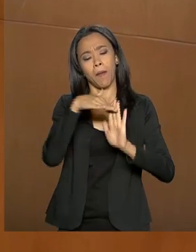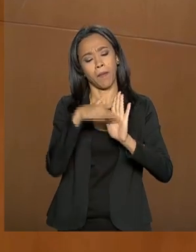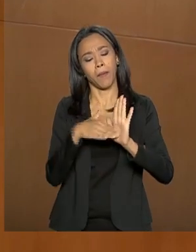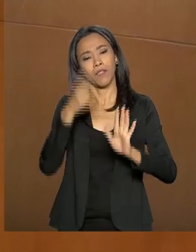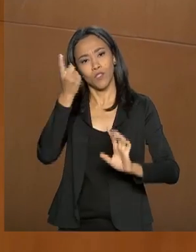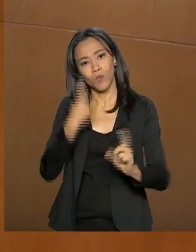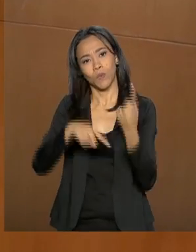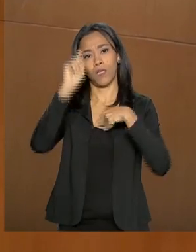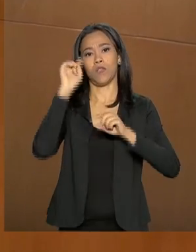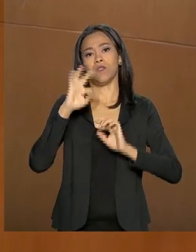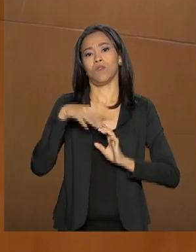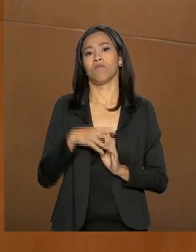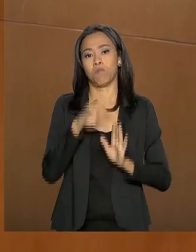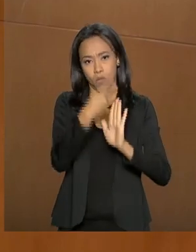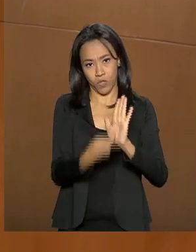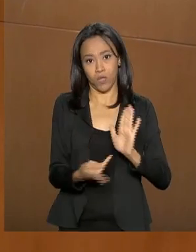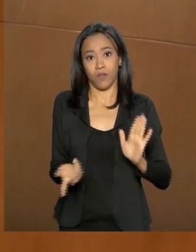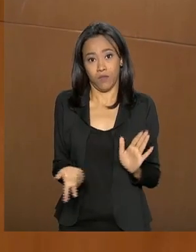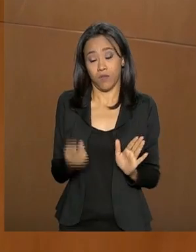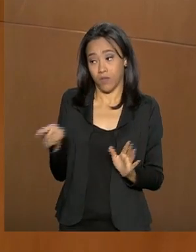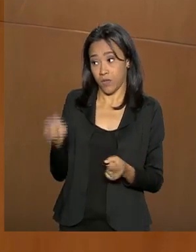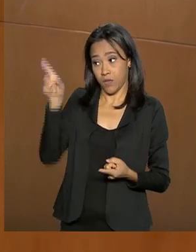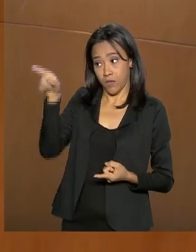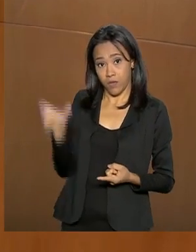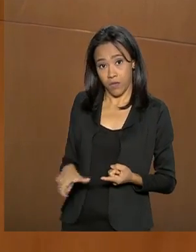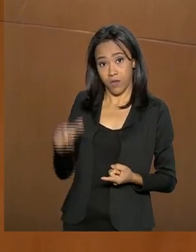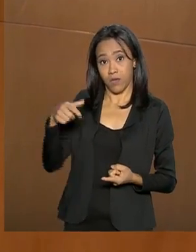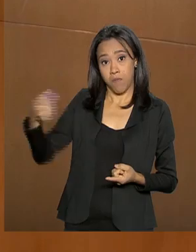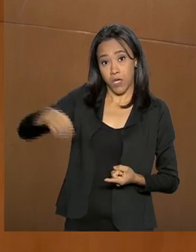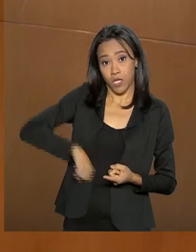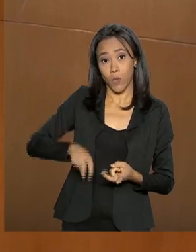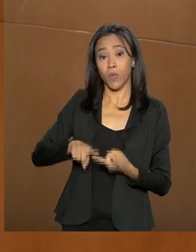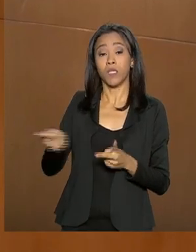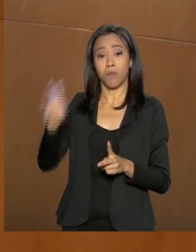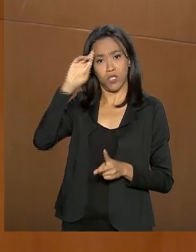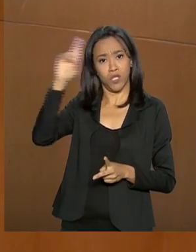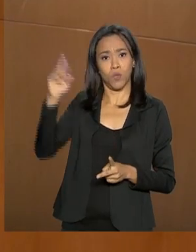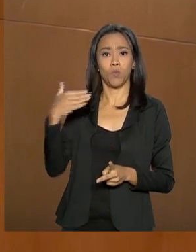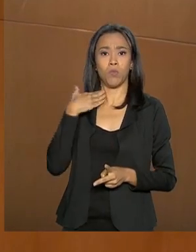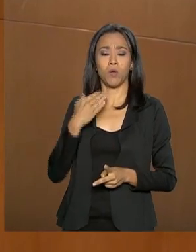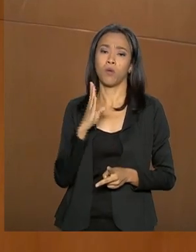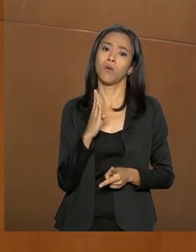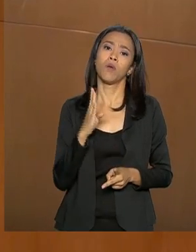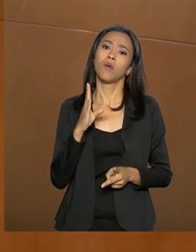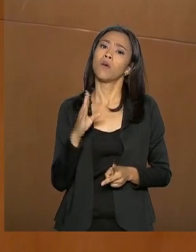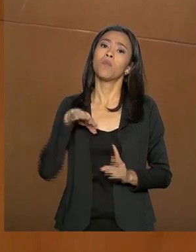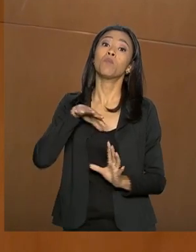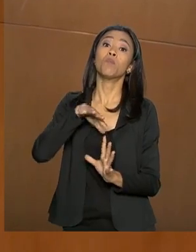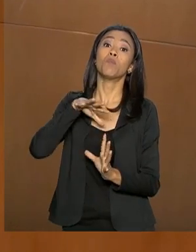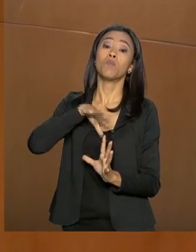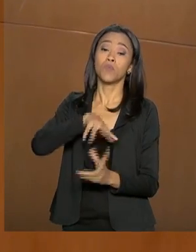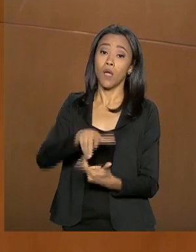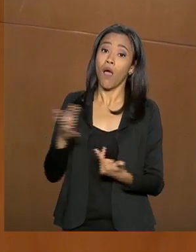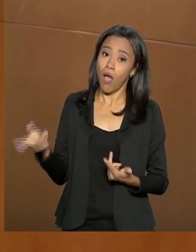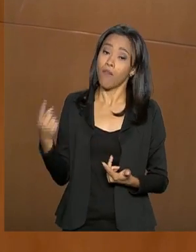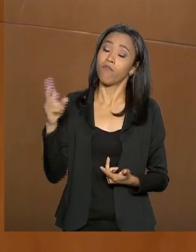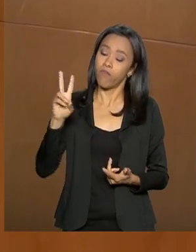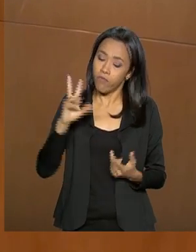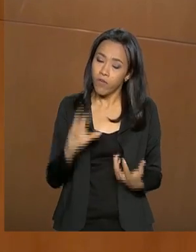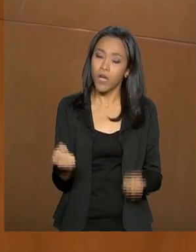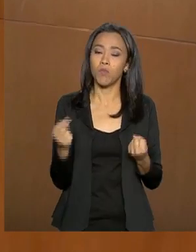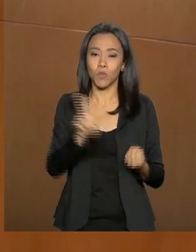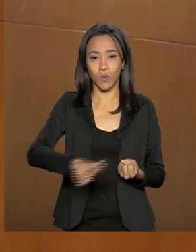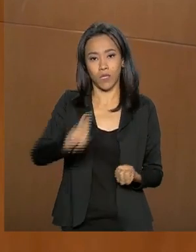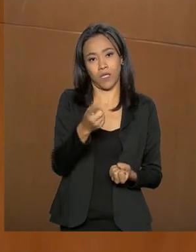Embaixador e diretora do Banco Mundial, podem ter certeza que nós vamos usar esses recursos da melhor maneira